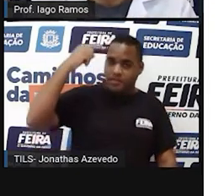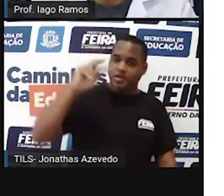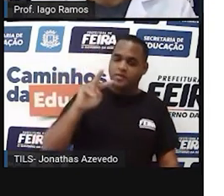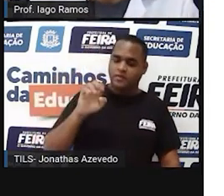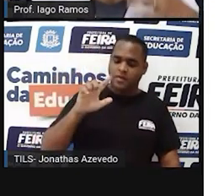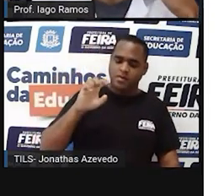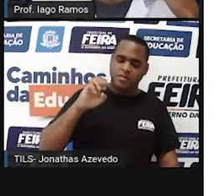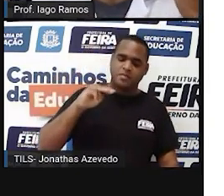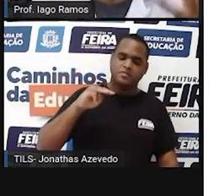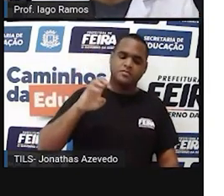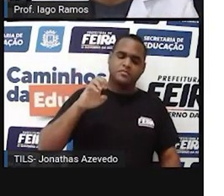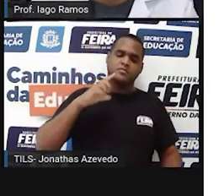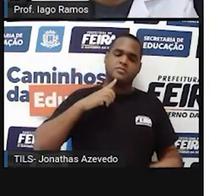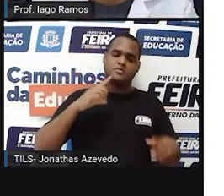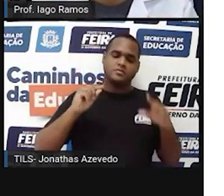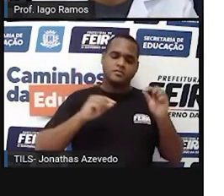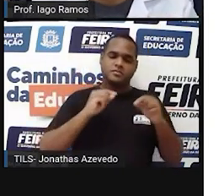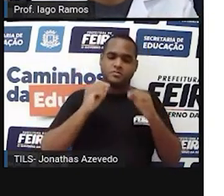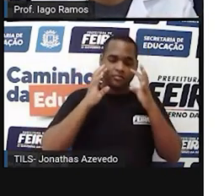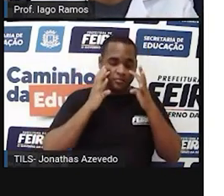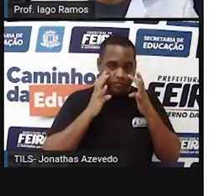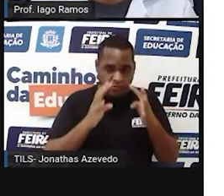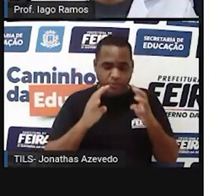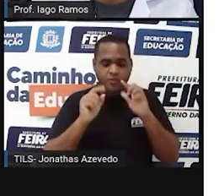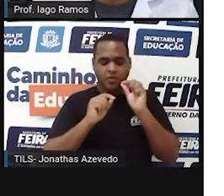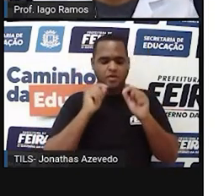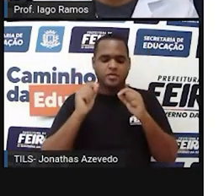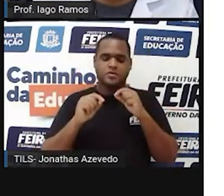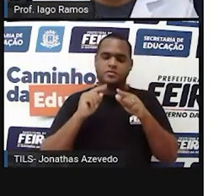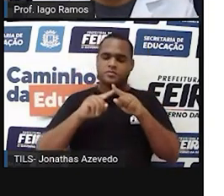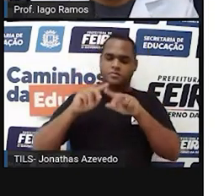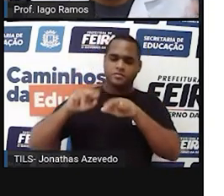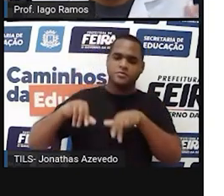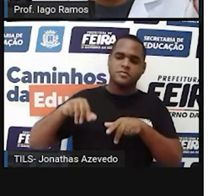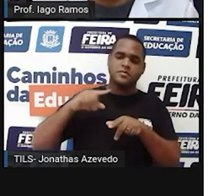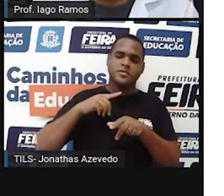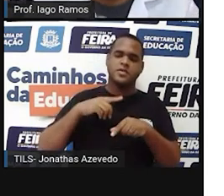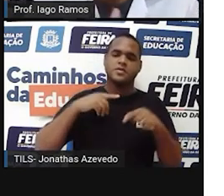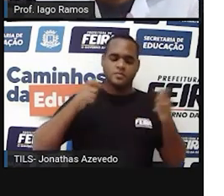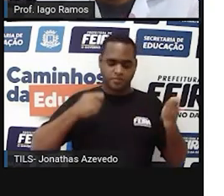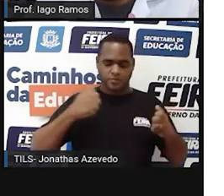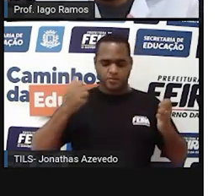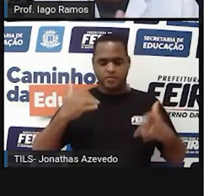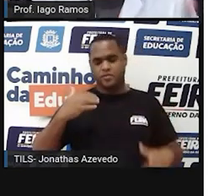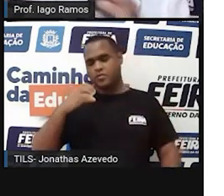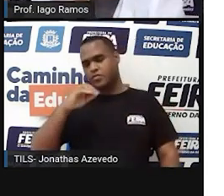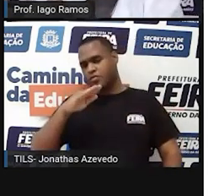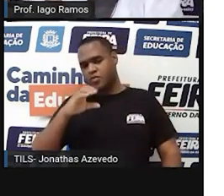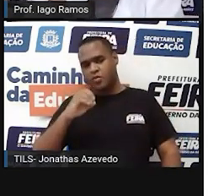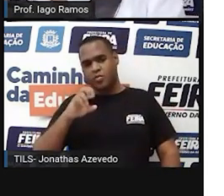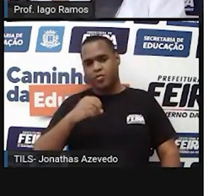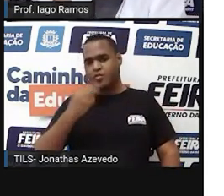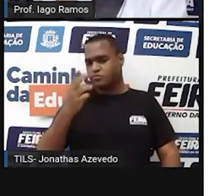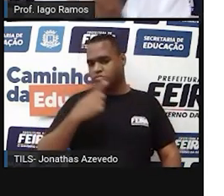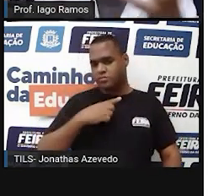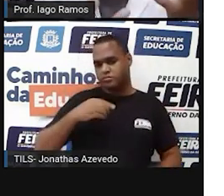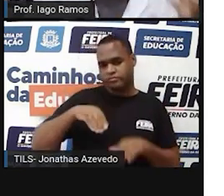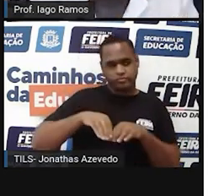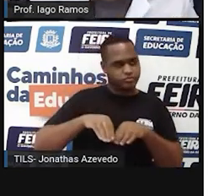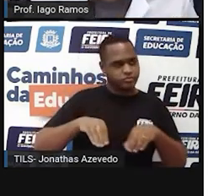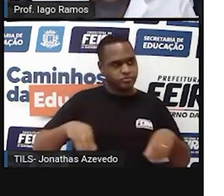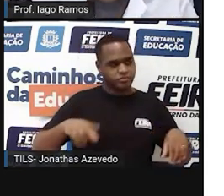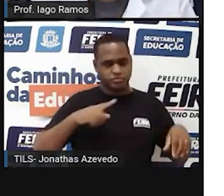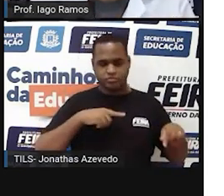e dê uma atenção especial para objetos ou coisas que têm o formato de cubo e de paralelepípedo,